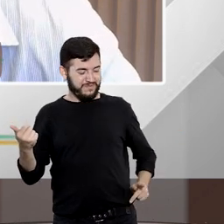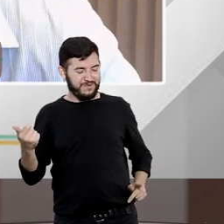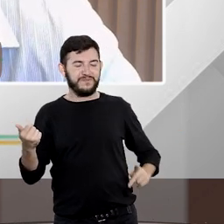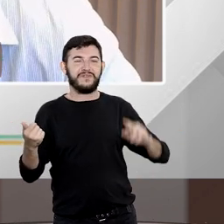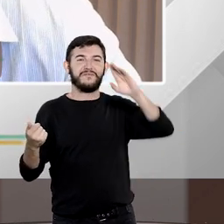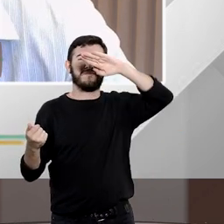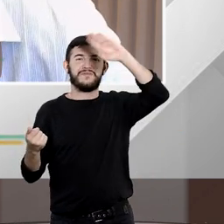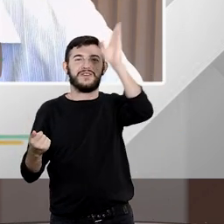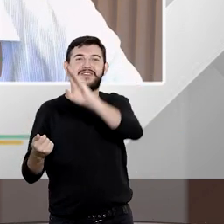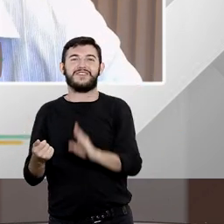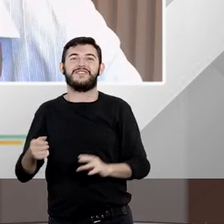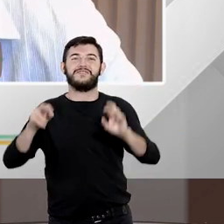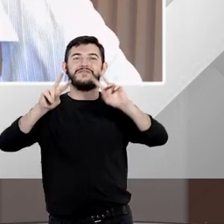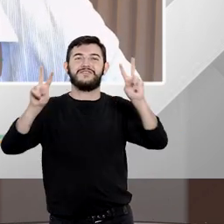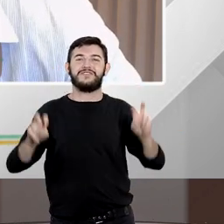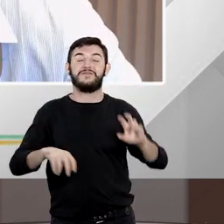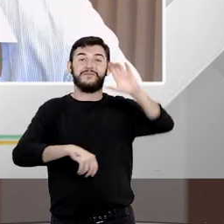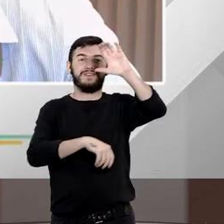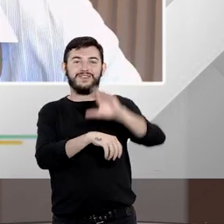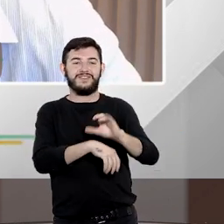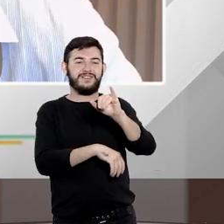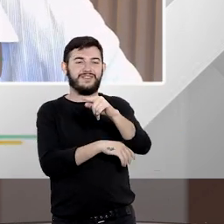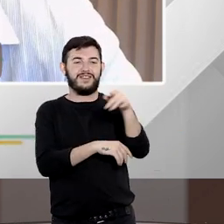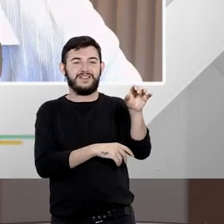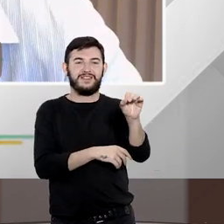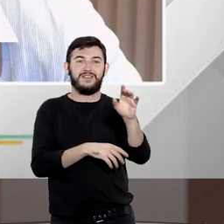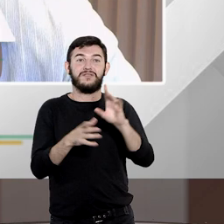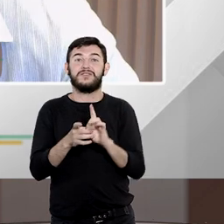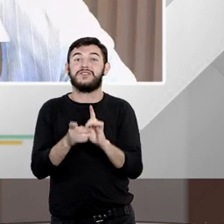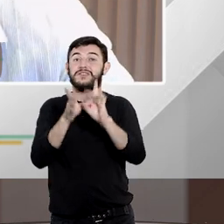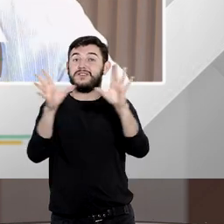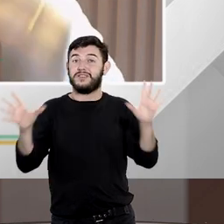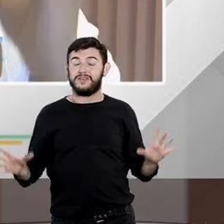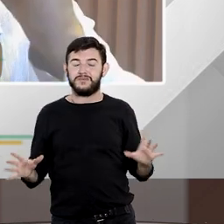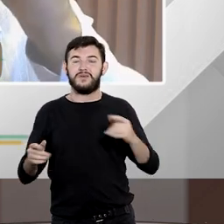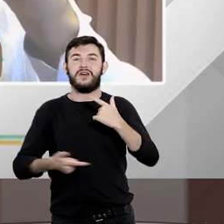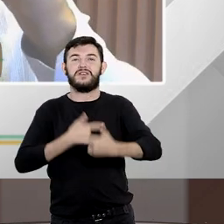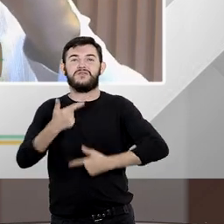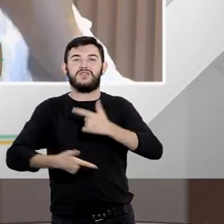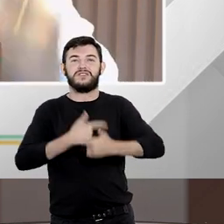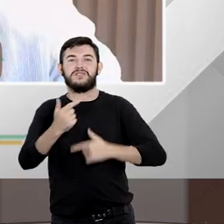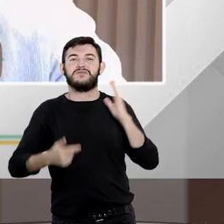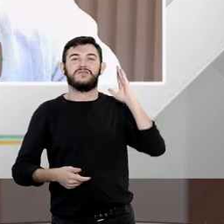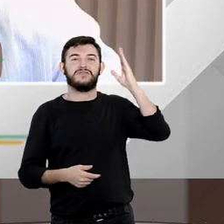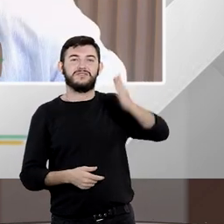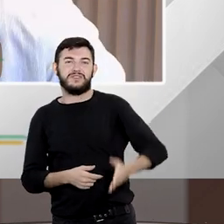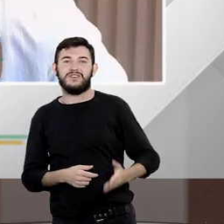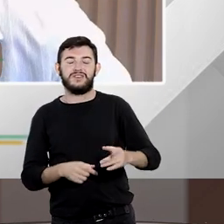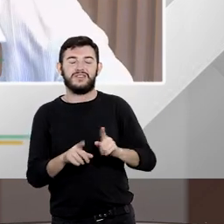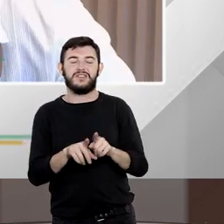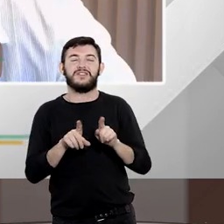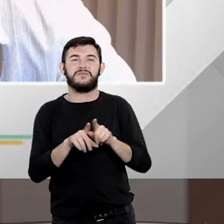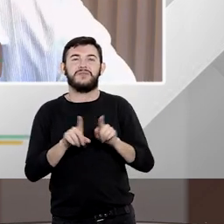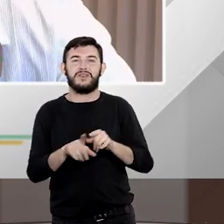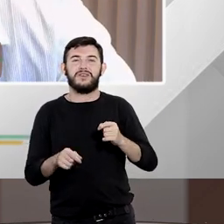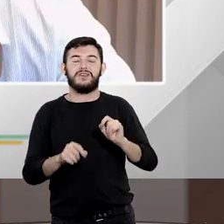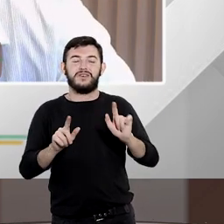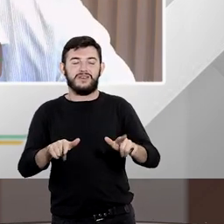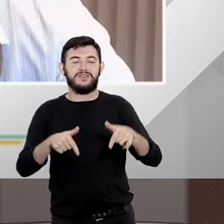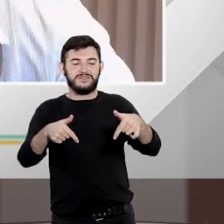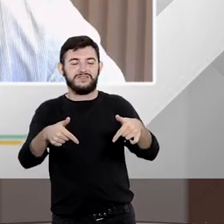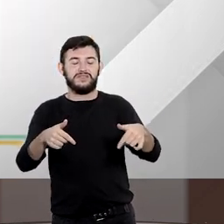à cidadania à democracia e à atuação direta proativa do nosso povo brasileiro